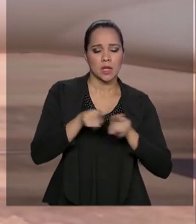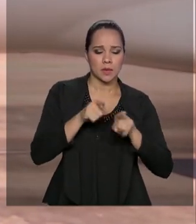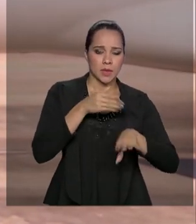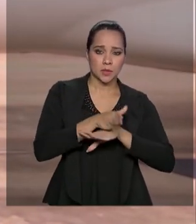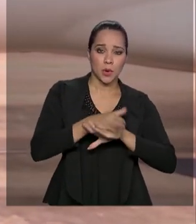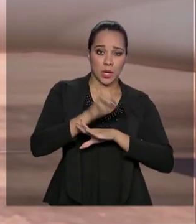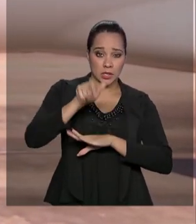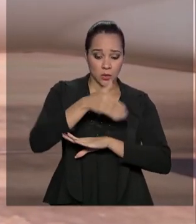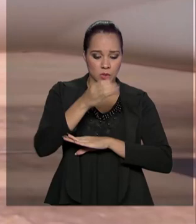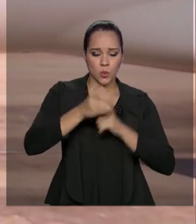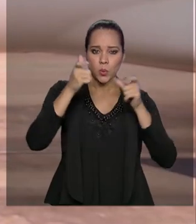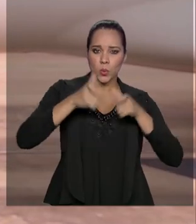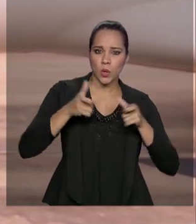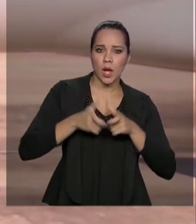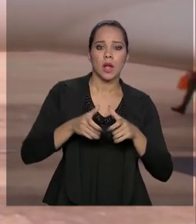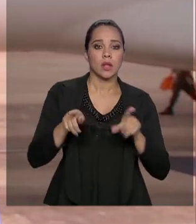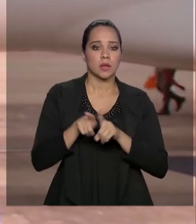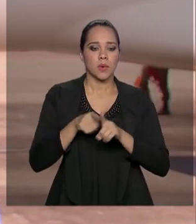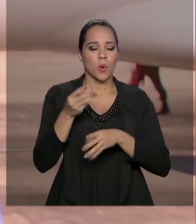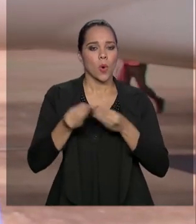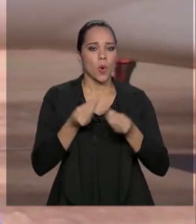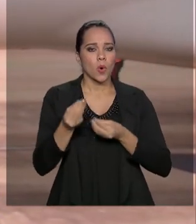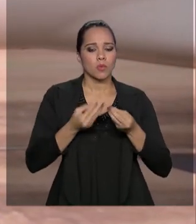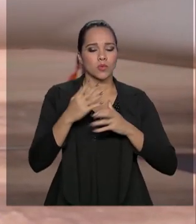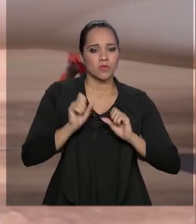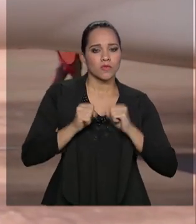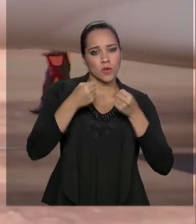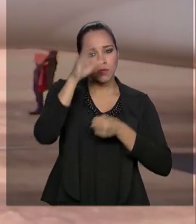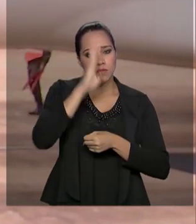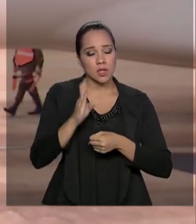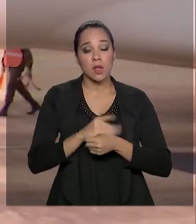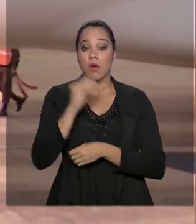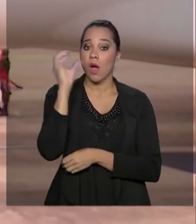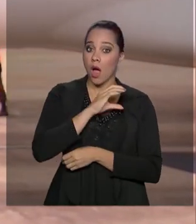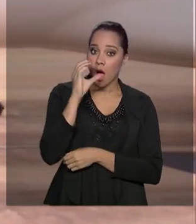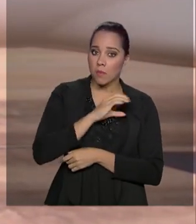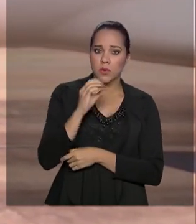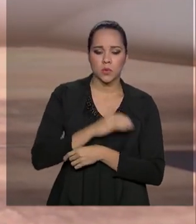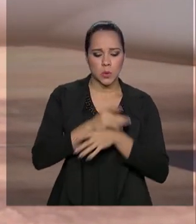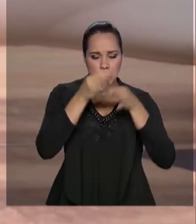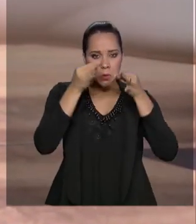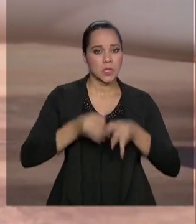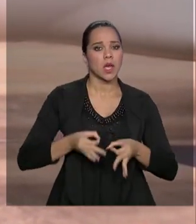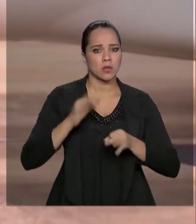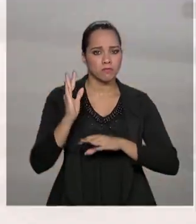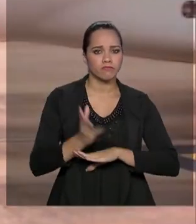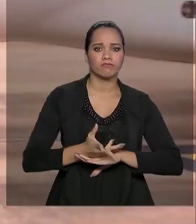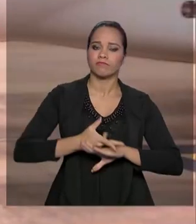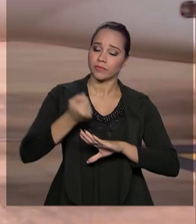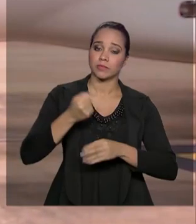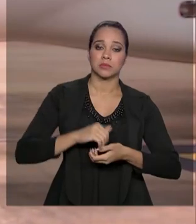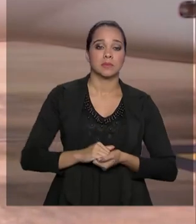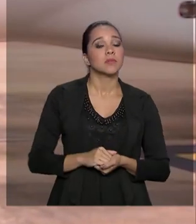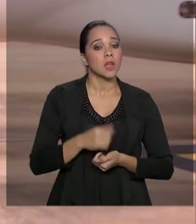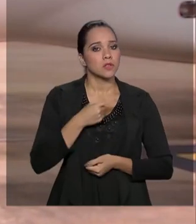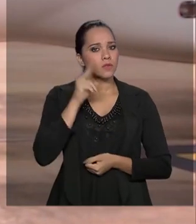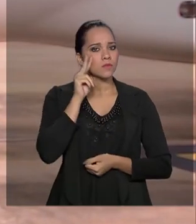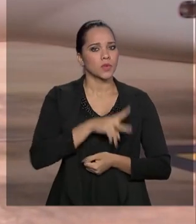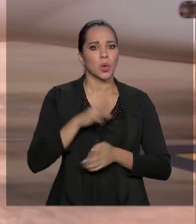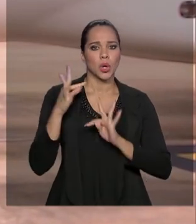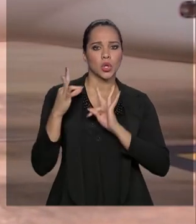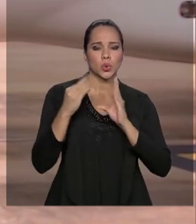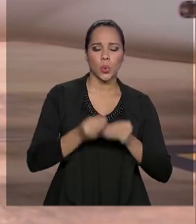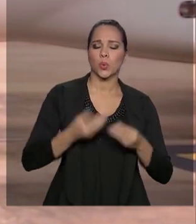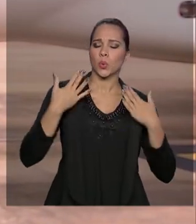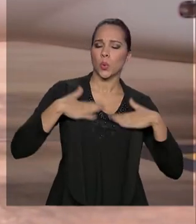desse lugar, como da apanha dos brasileiros de forma muito rápida, precisa e eficiente. Pelo que nós vimos lá, todo o